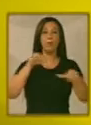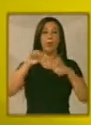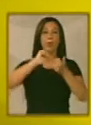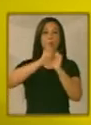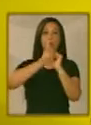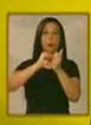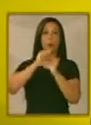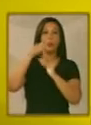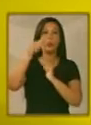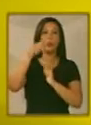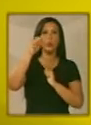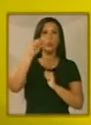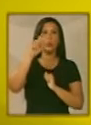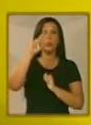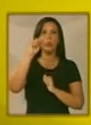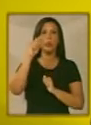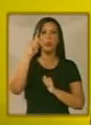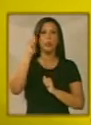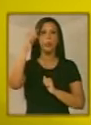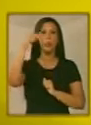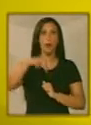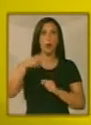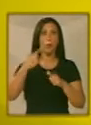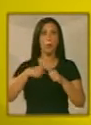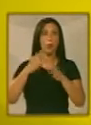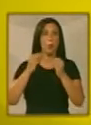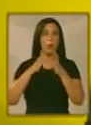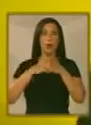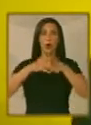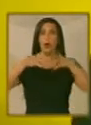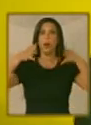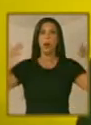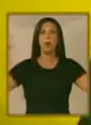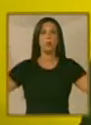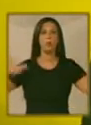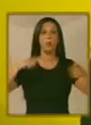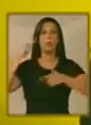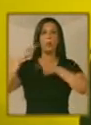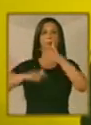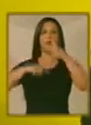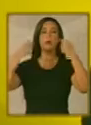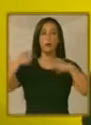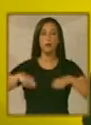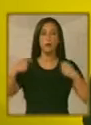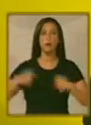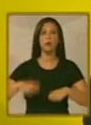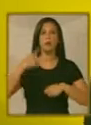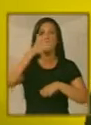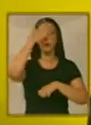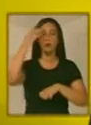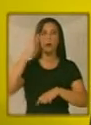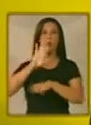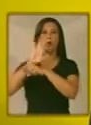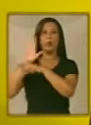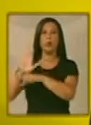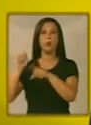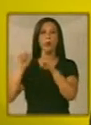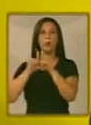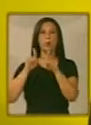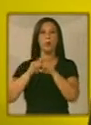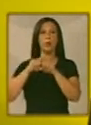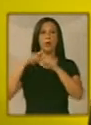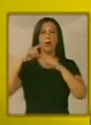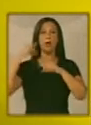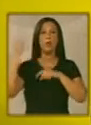diferencial. Porque a gente não realiza um jogo desse tamanho sem a participação dos voluntários. Mas, por outro lado, eu acho que a gente tem a preocupação também de legado